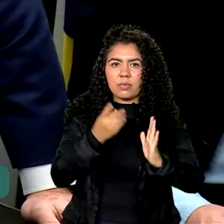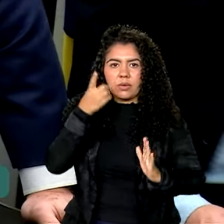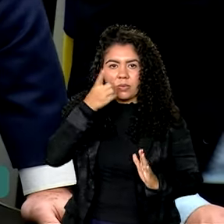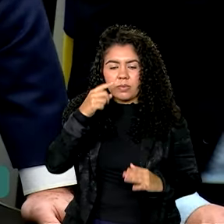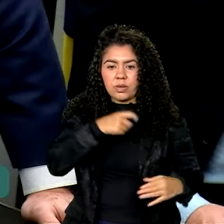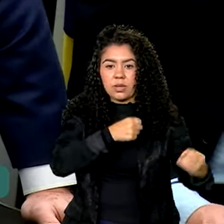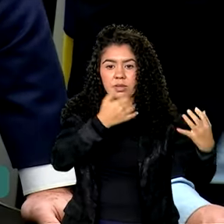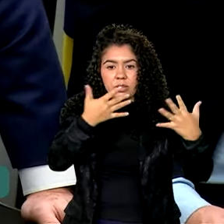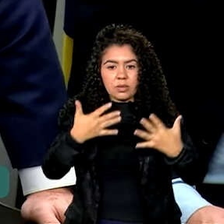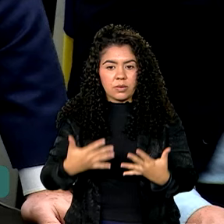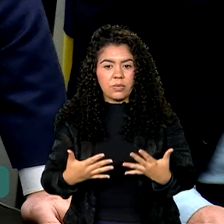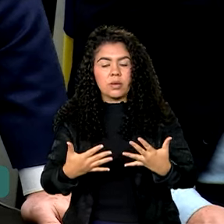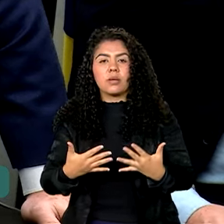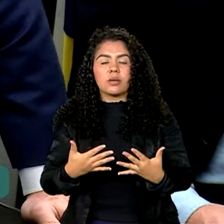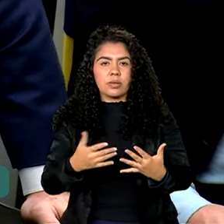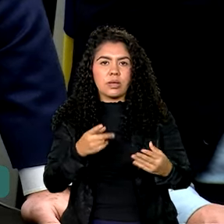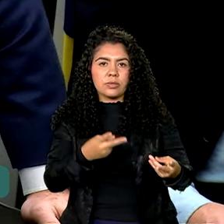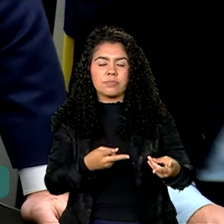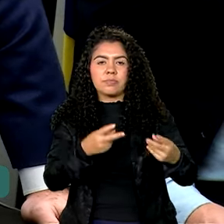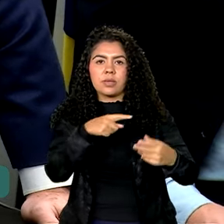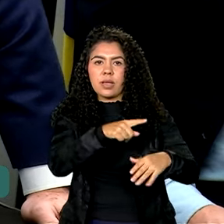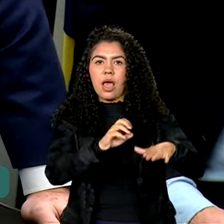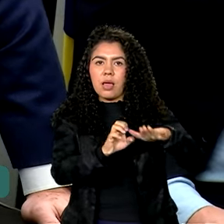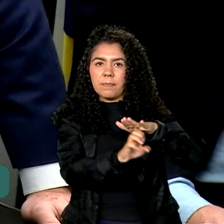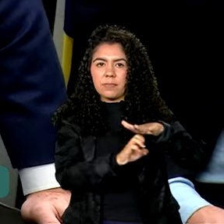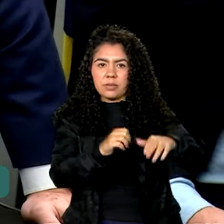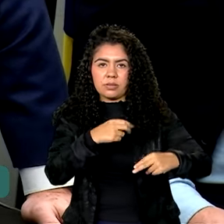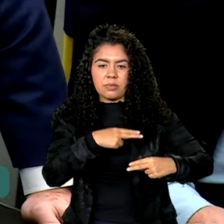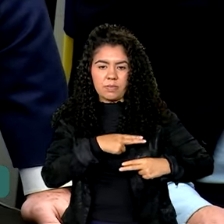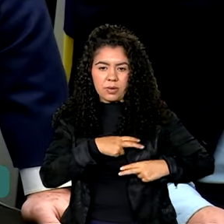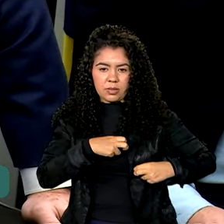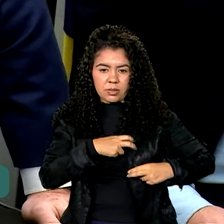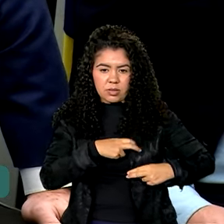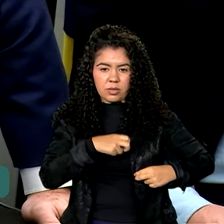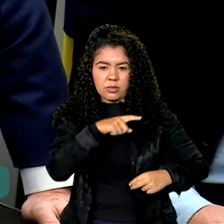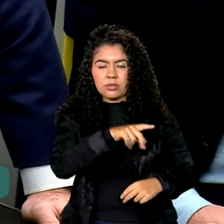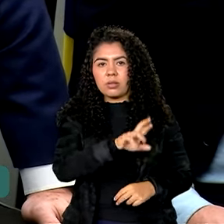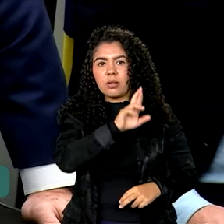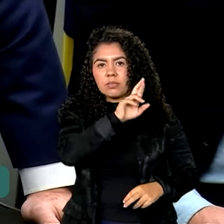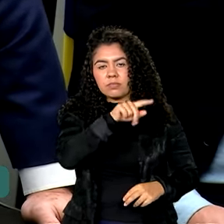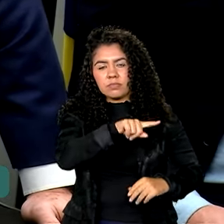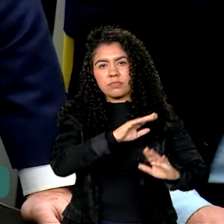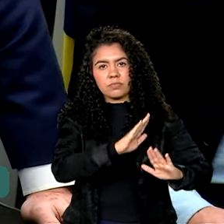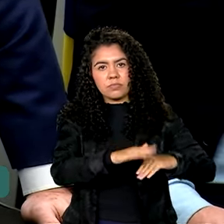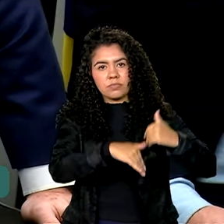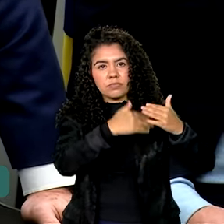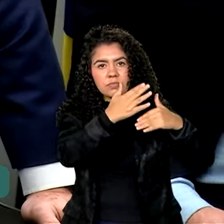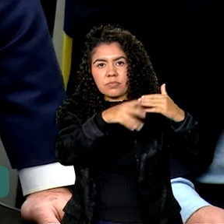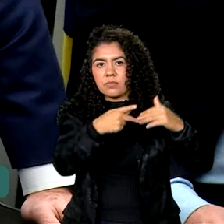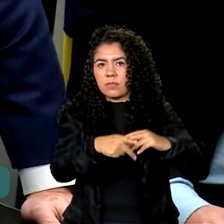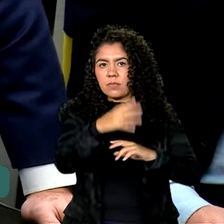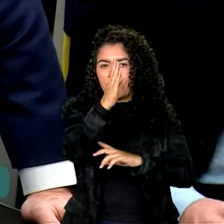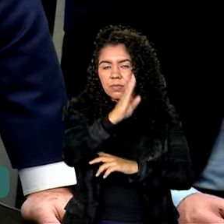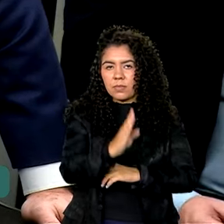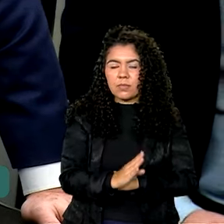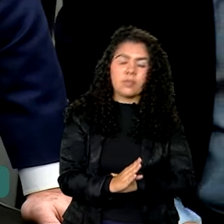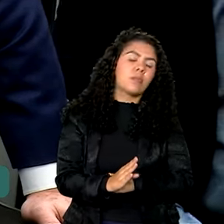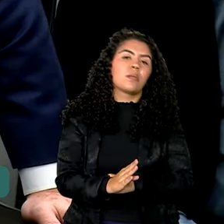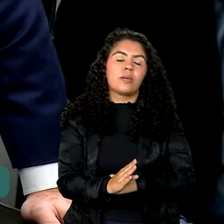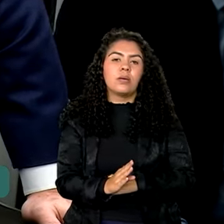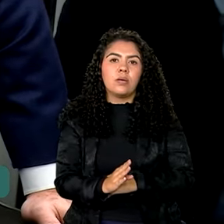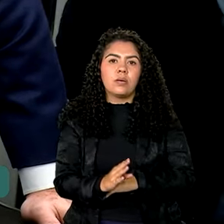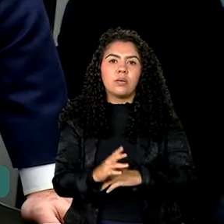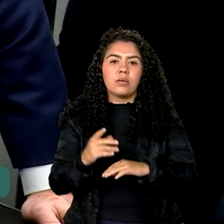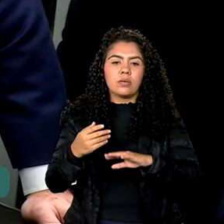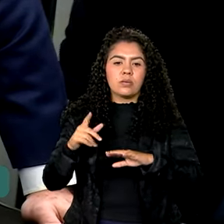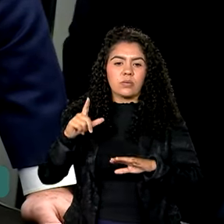visão de que Petrobras, ela deve ser indutora do crescimento nacional, o Brasil depois da